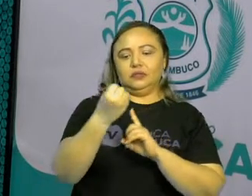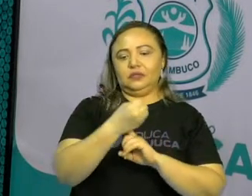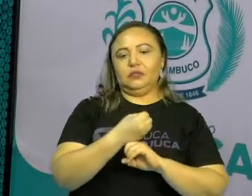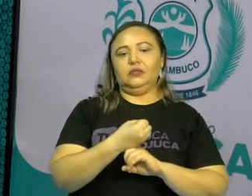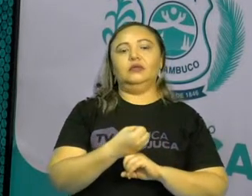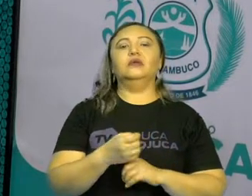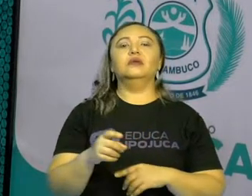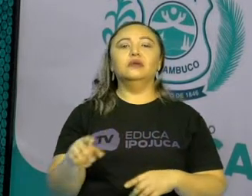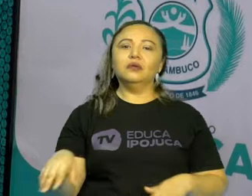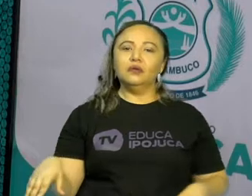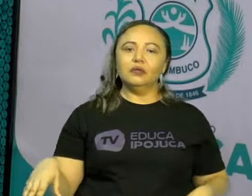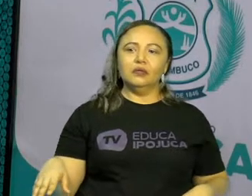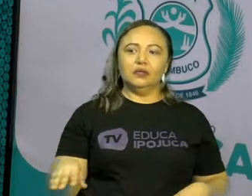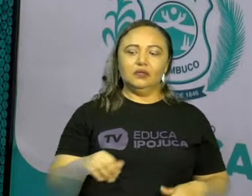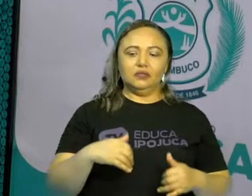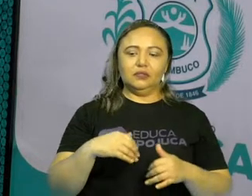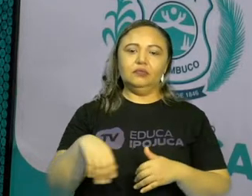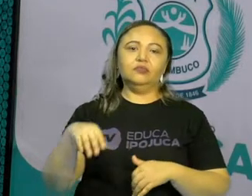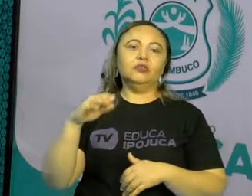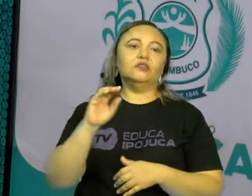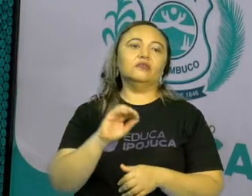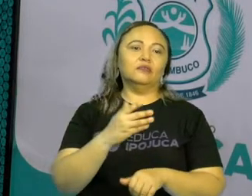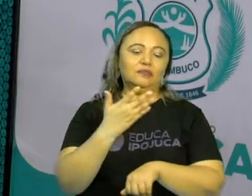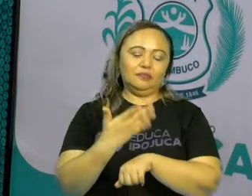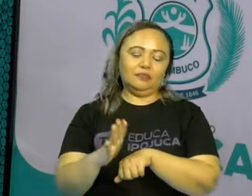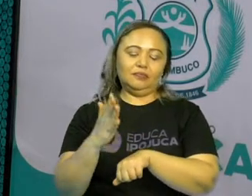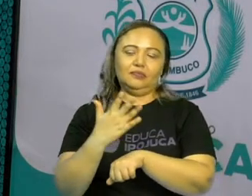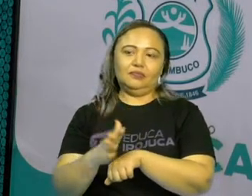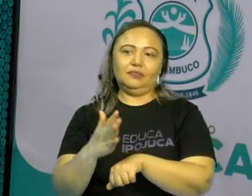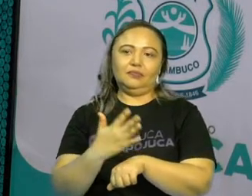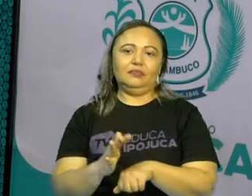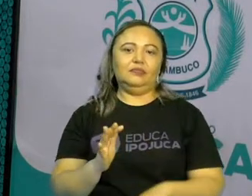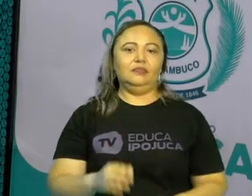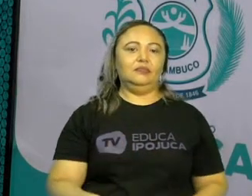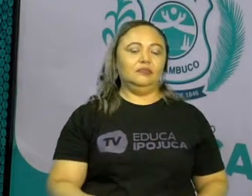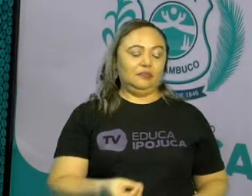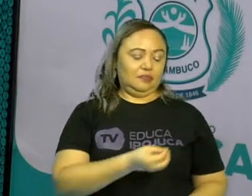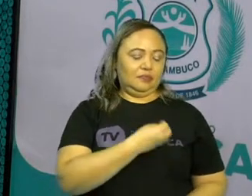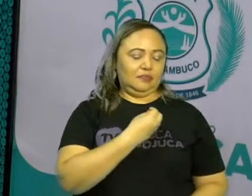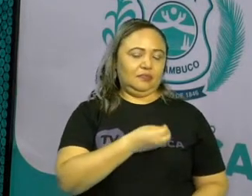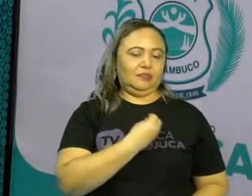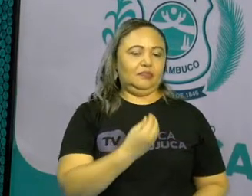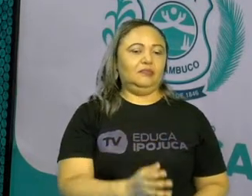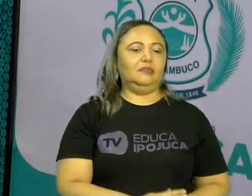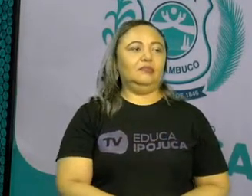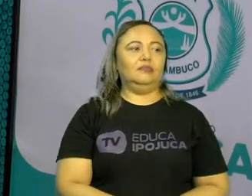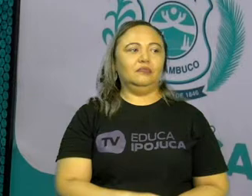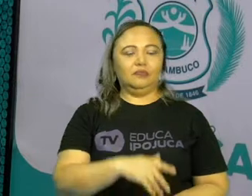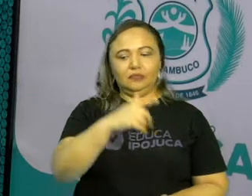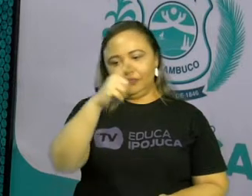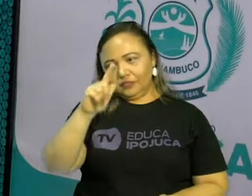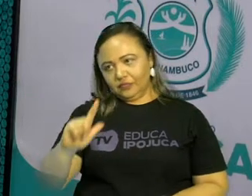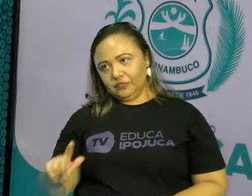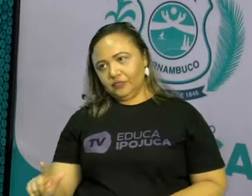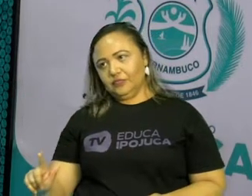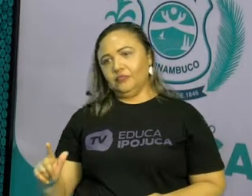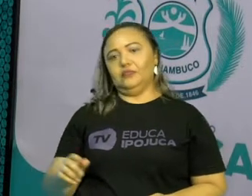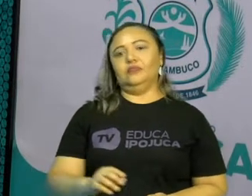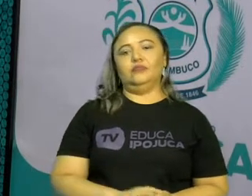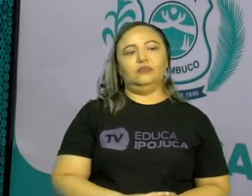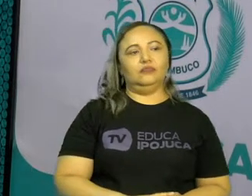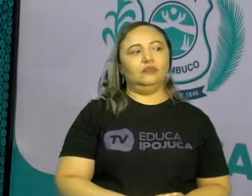estamos praticando o ato de conviver um com o outro.